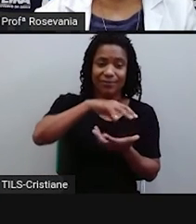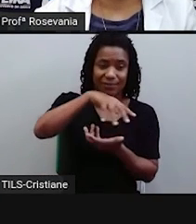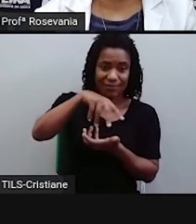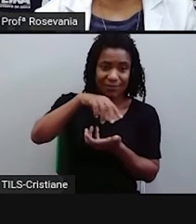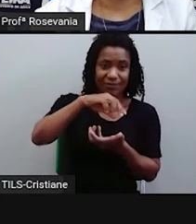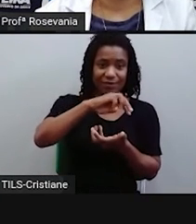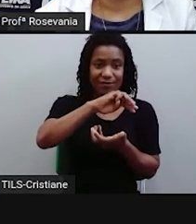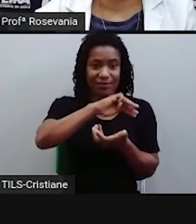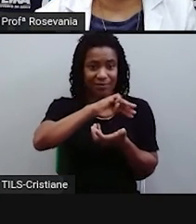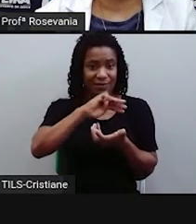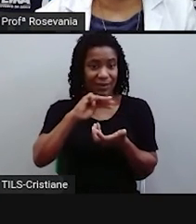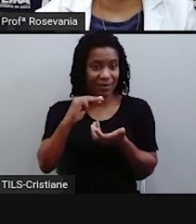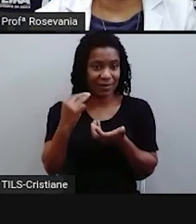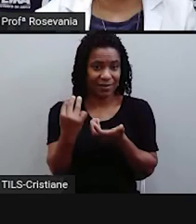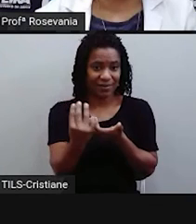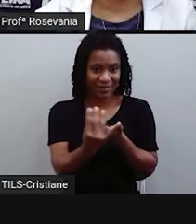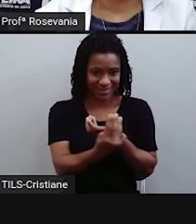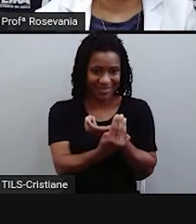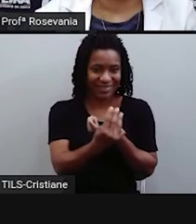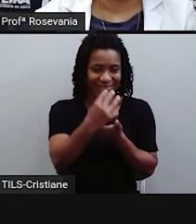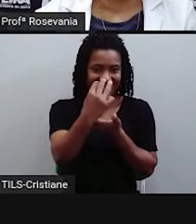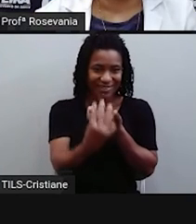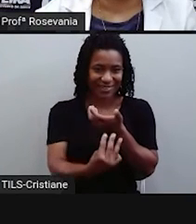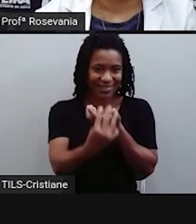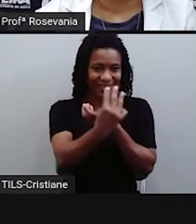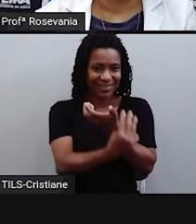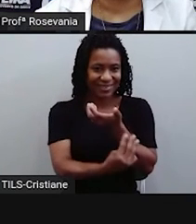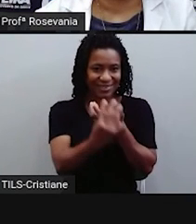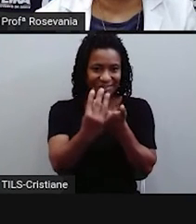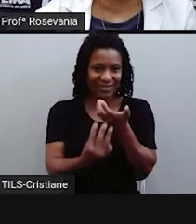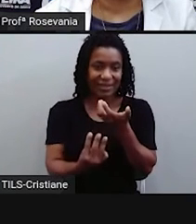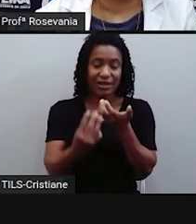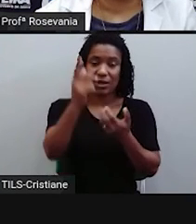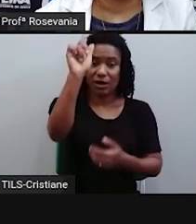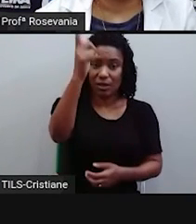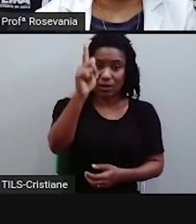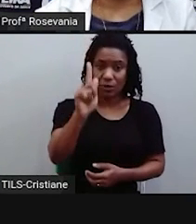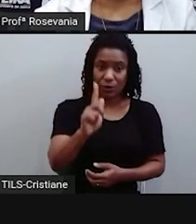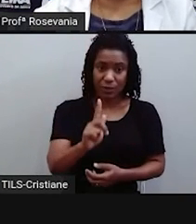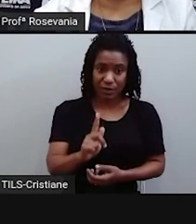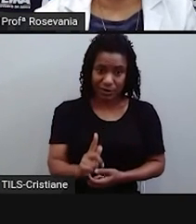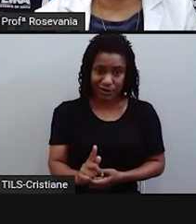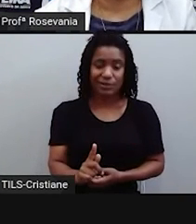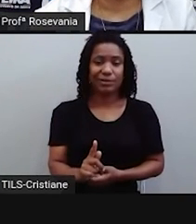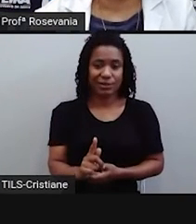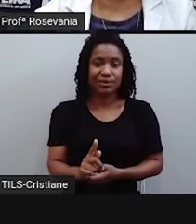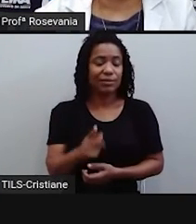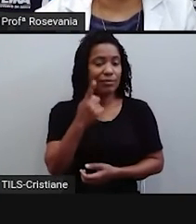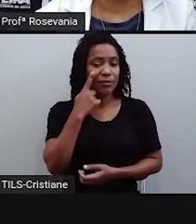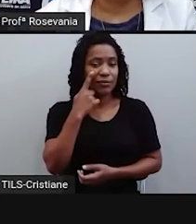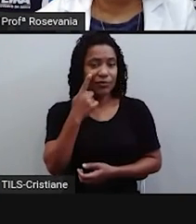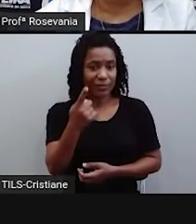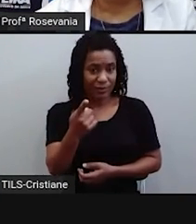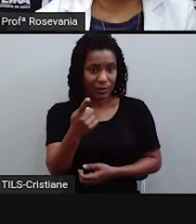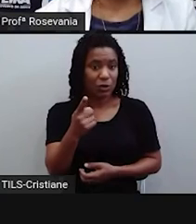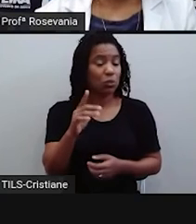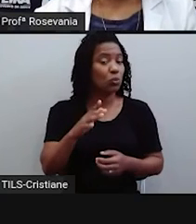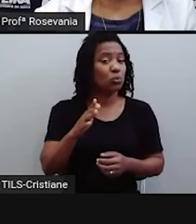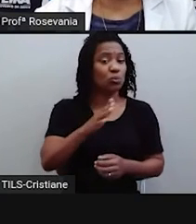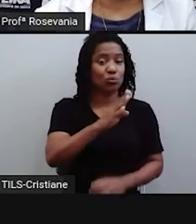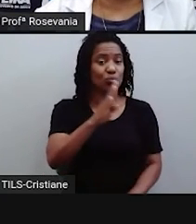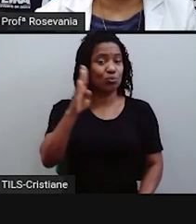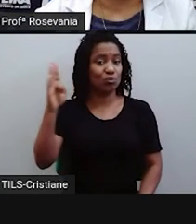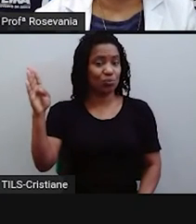e eu vou ter o hemisfério ocidental, ou seja, tudo que está deste lado é hemisfério ocidental